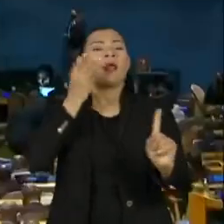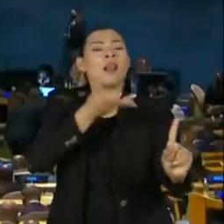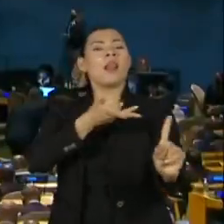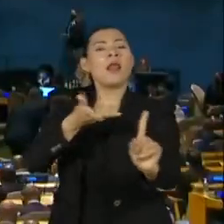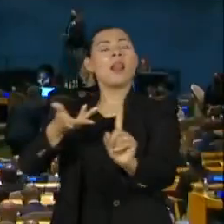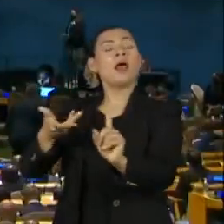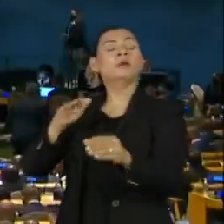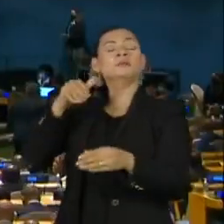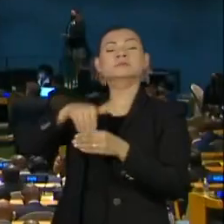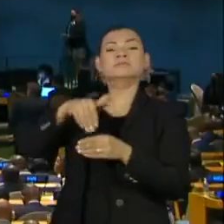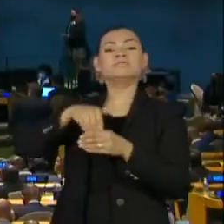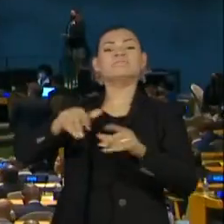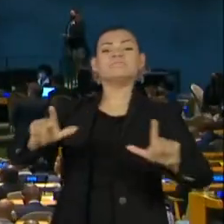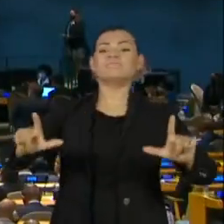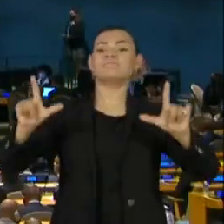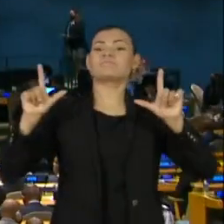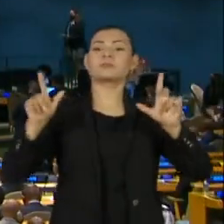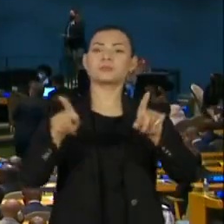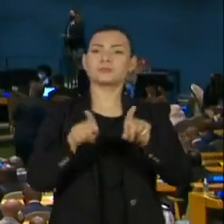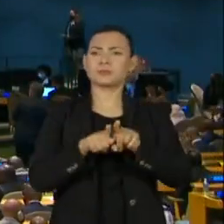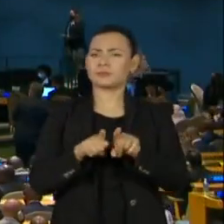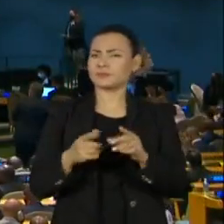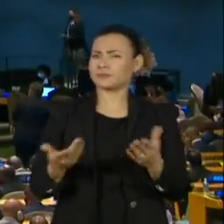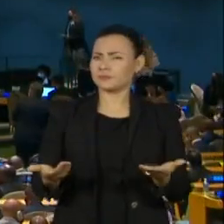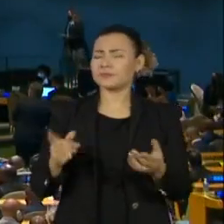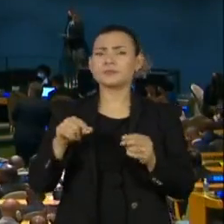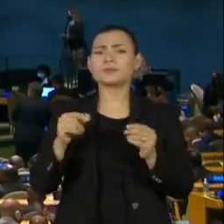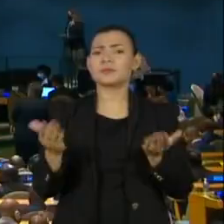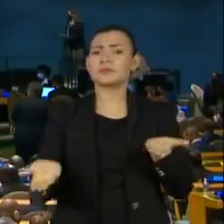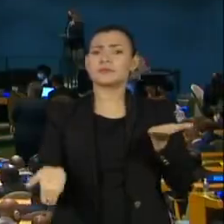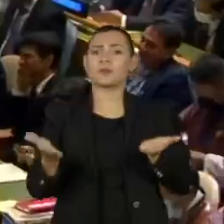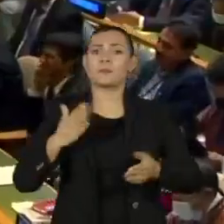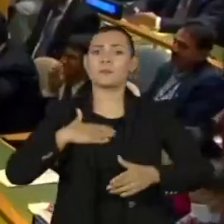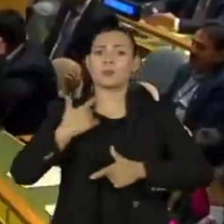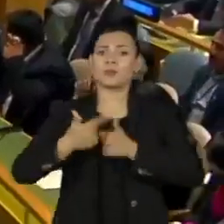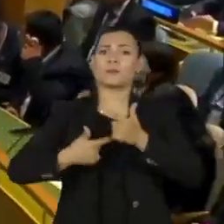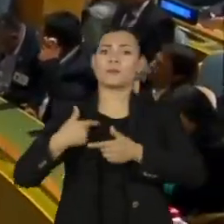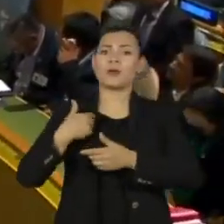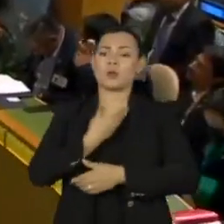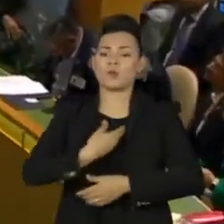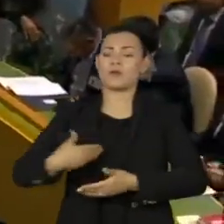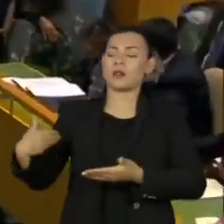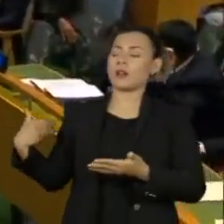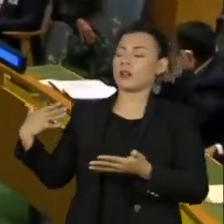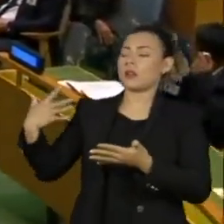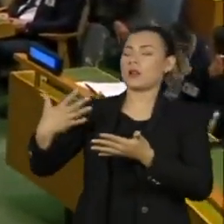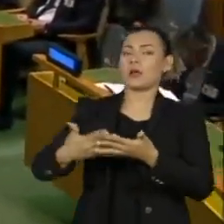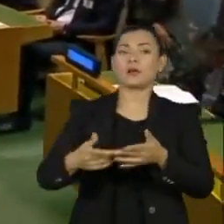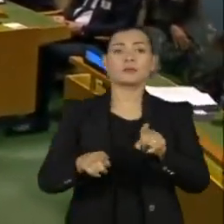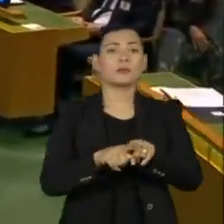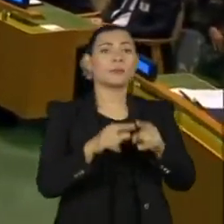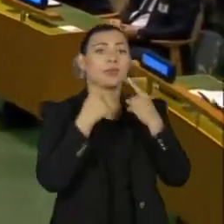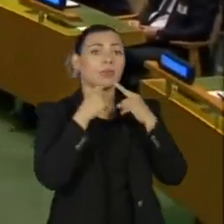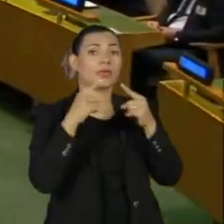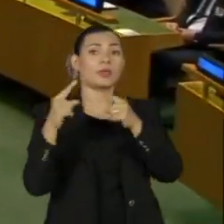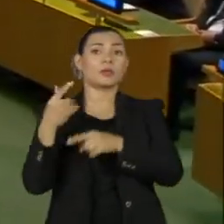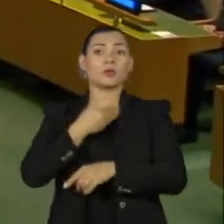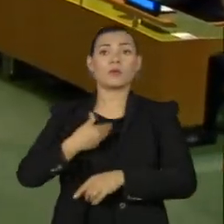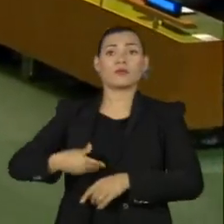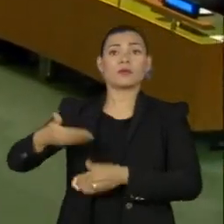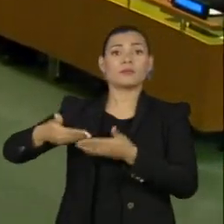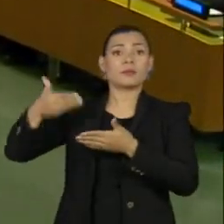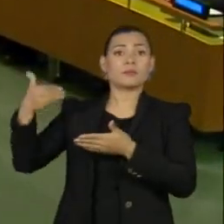apresentou aos representantes das nações um balanço do próprio governo, com direito, inclusive, a críticas aos governos